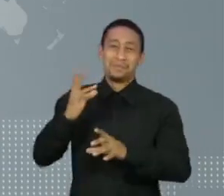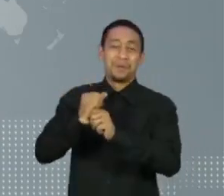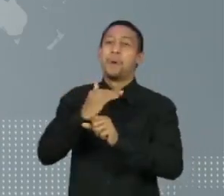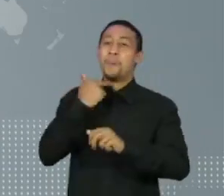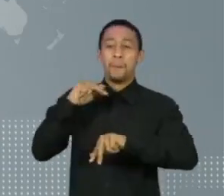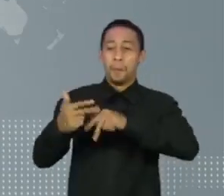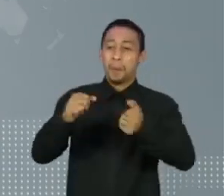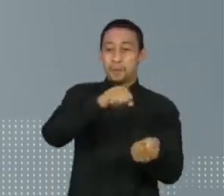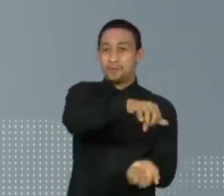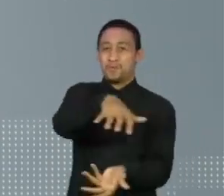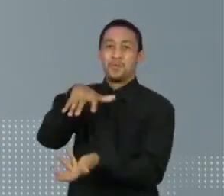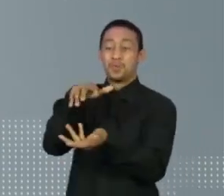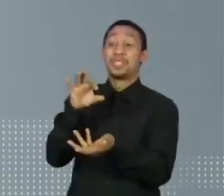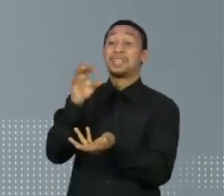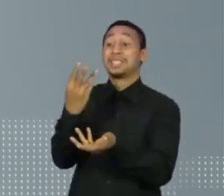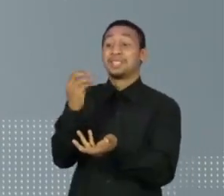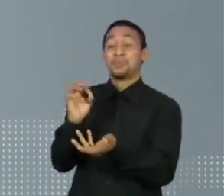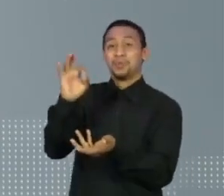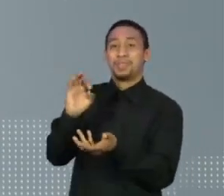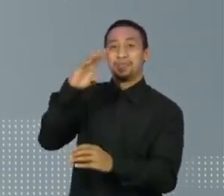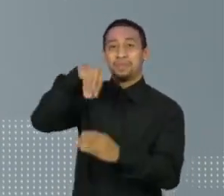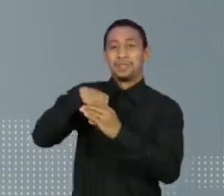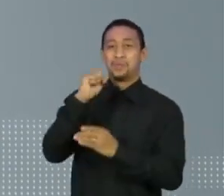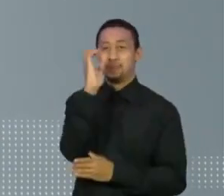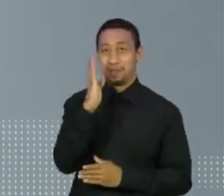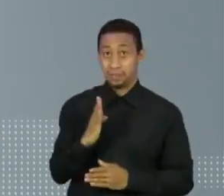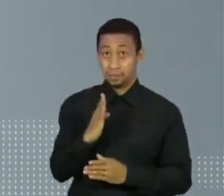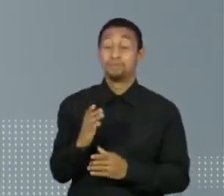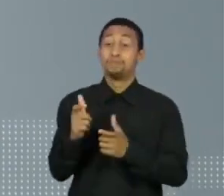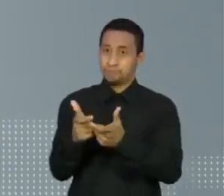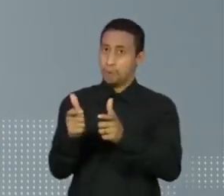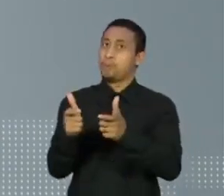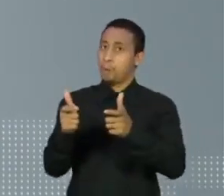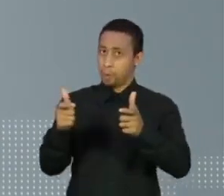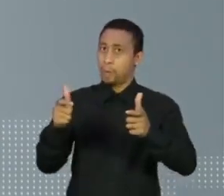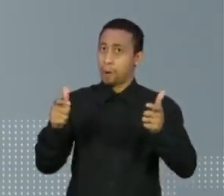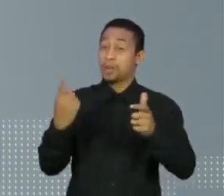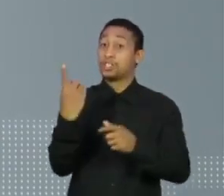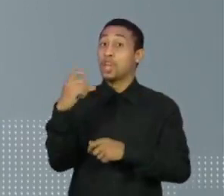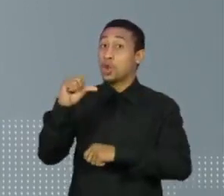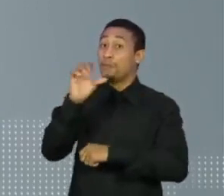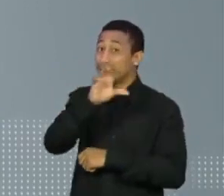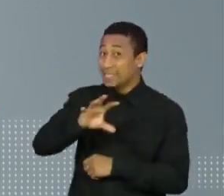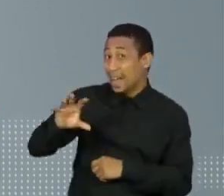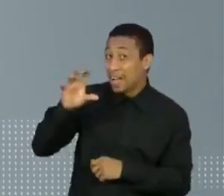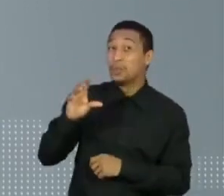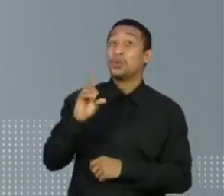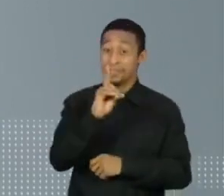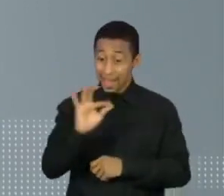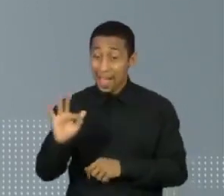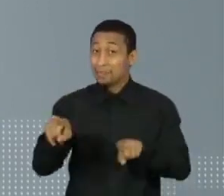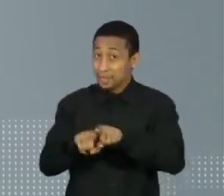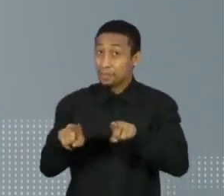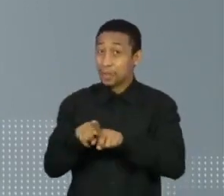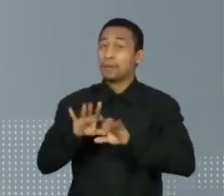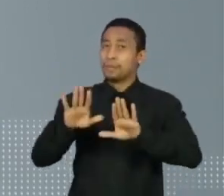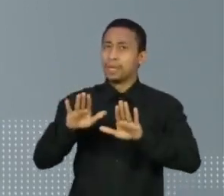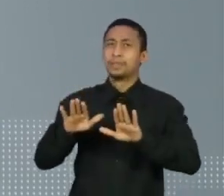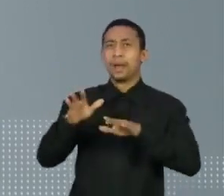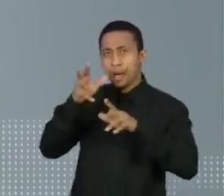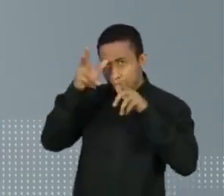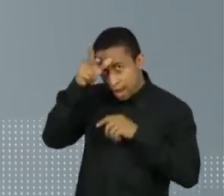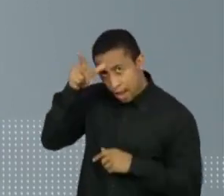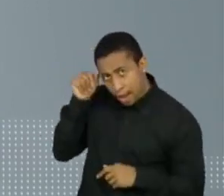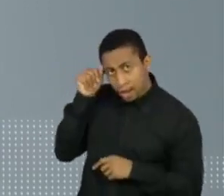-19 no planeta. Os números crescem em 19 estados e no Distrito Federal. As exceções são Acre, Amazonas,